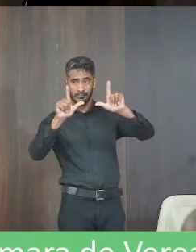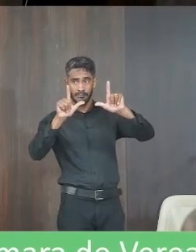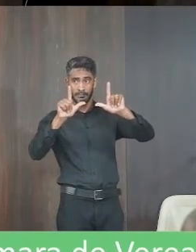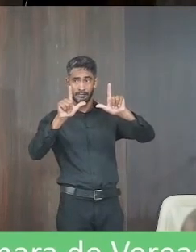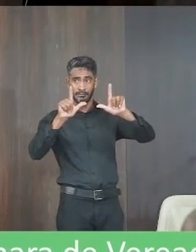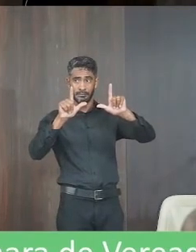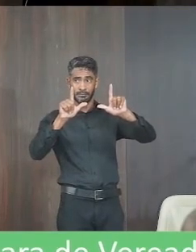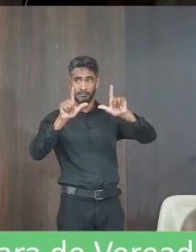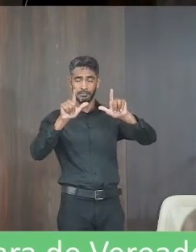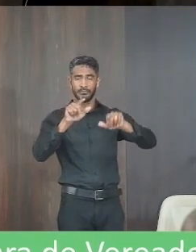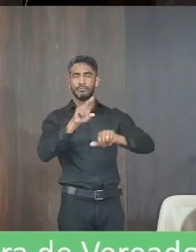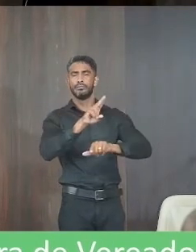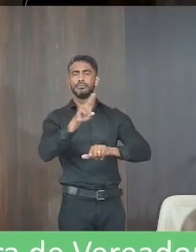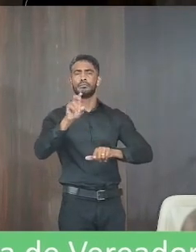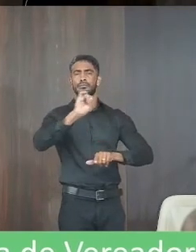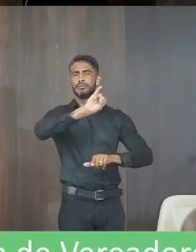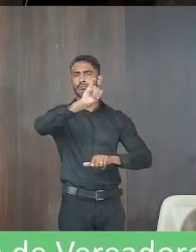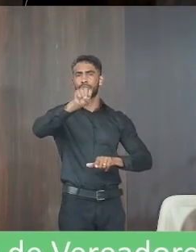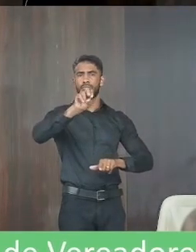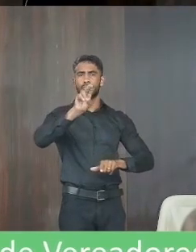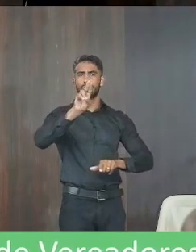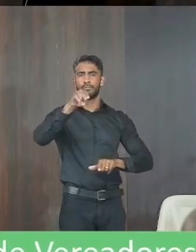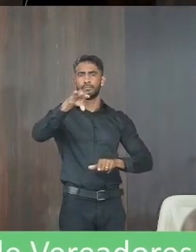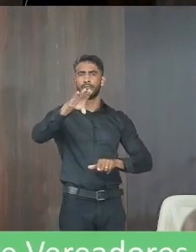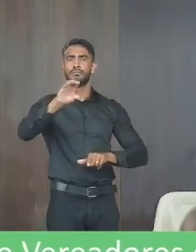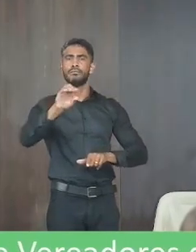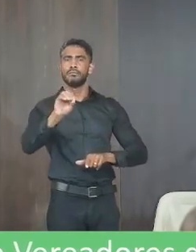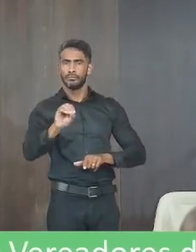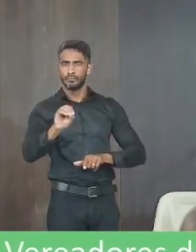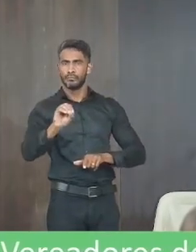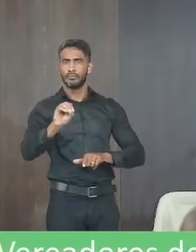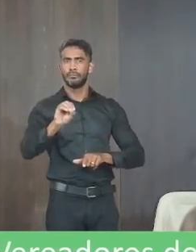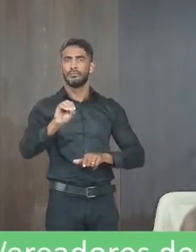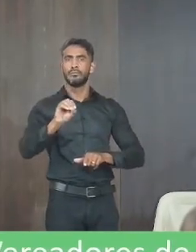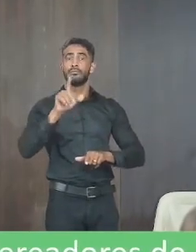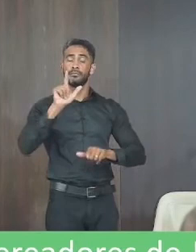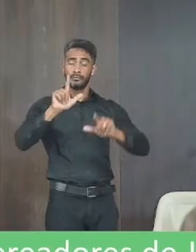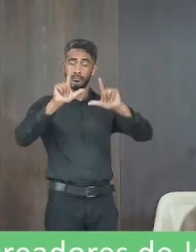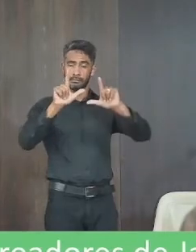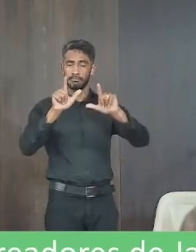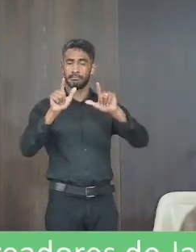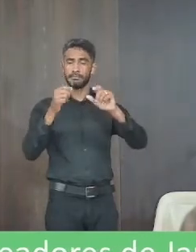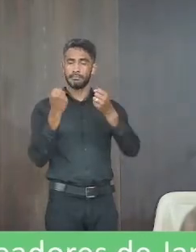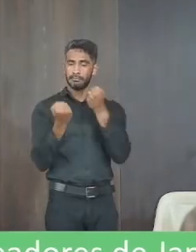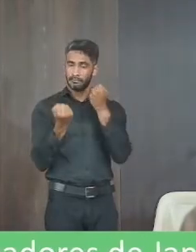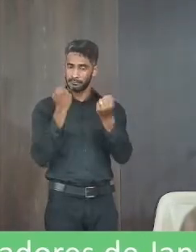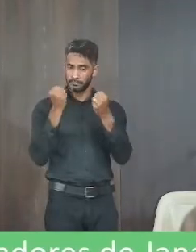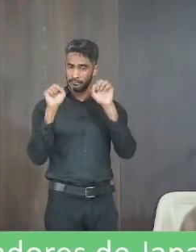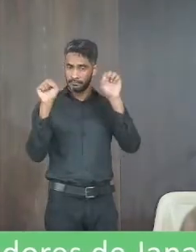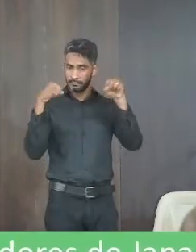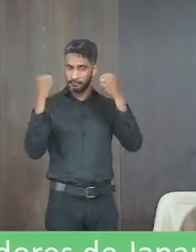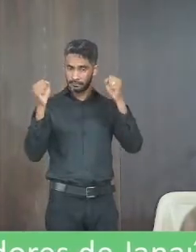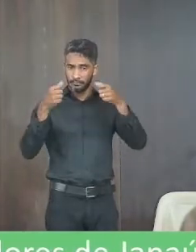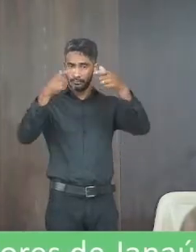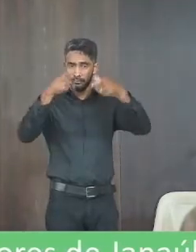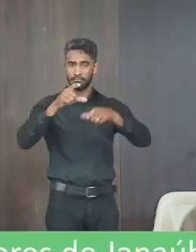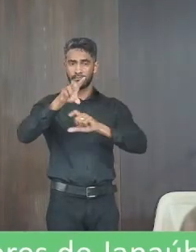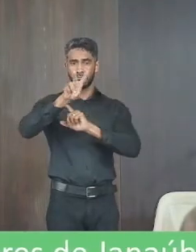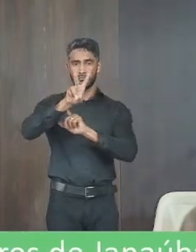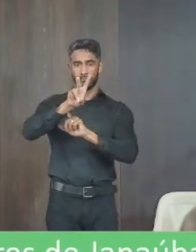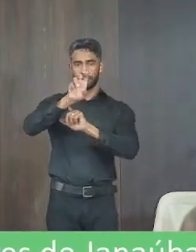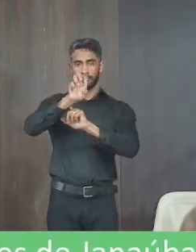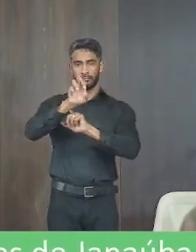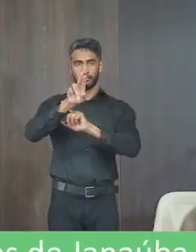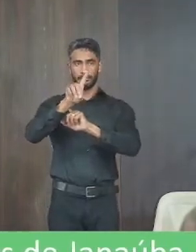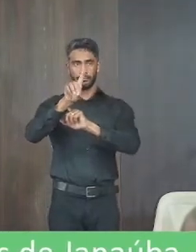do nome de Júnior Caldas que é uma placa lá na academia no bairro Veredas no dia